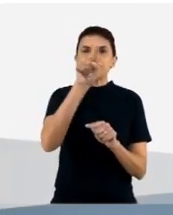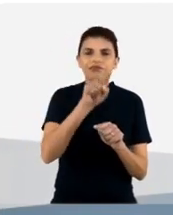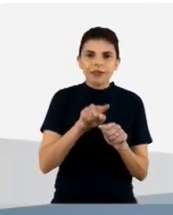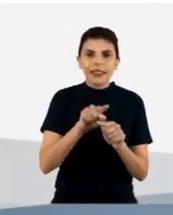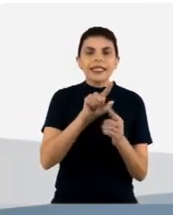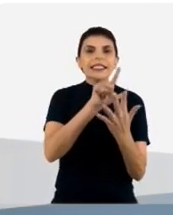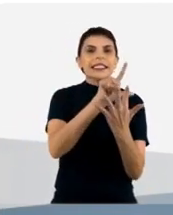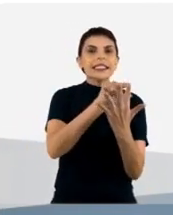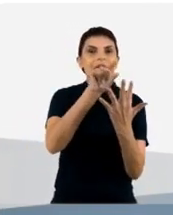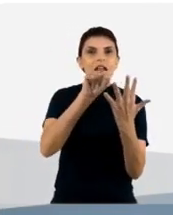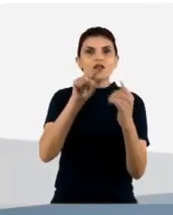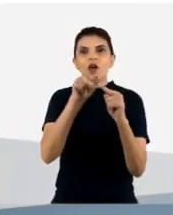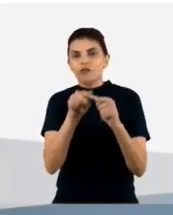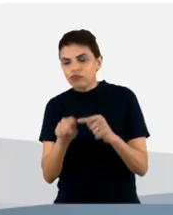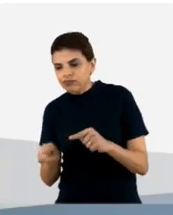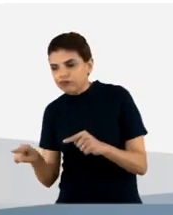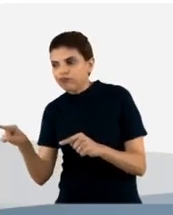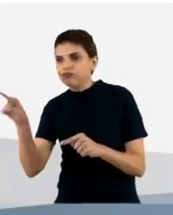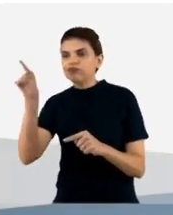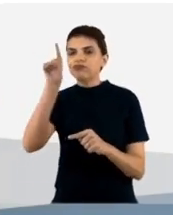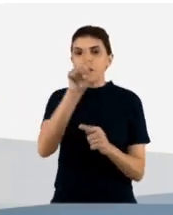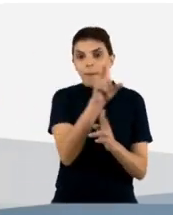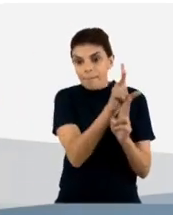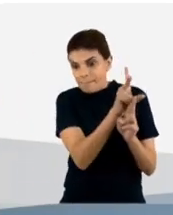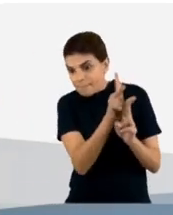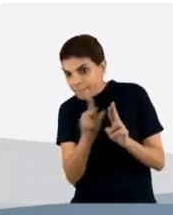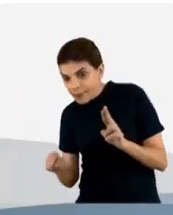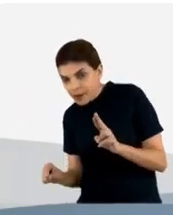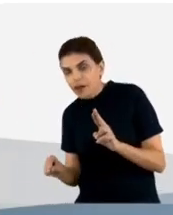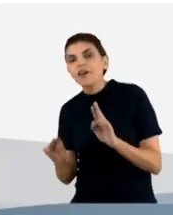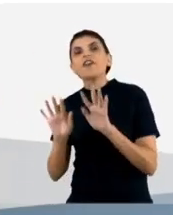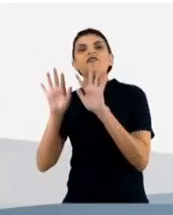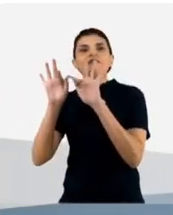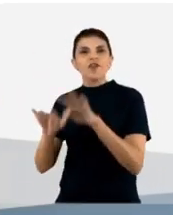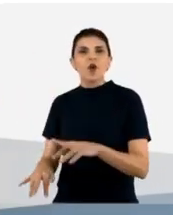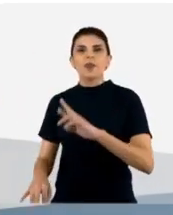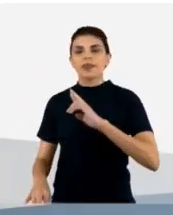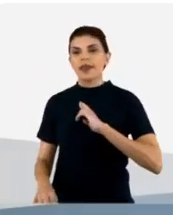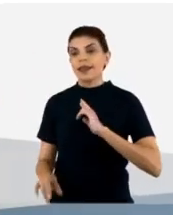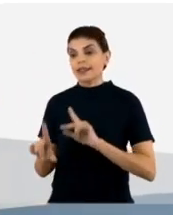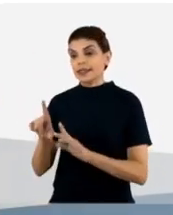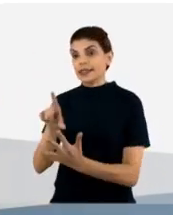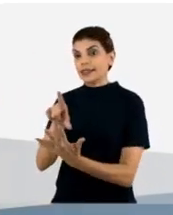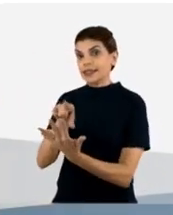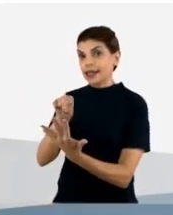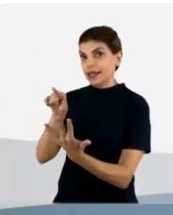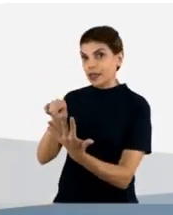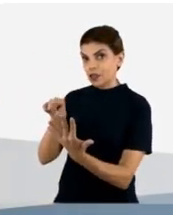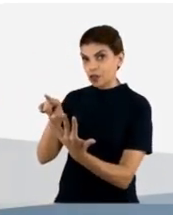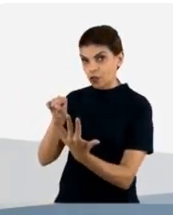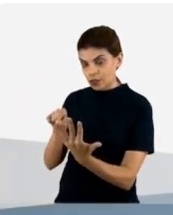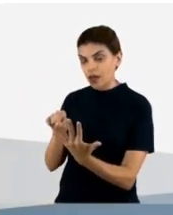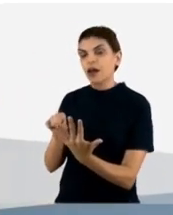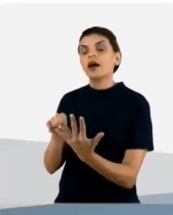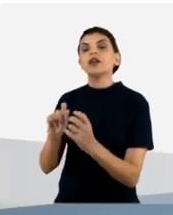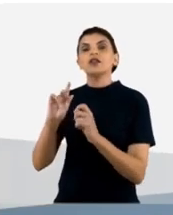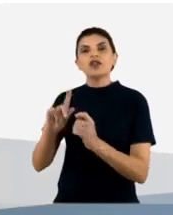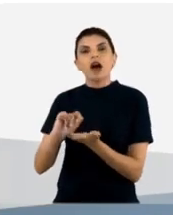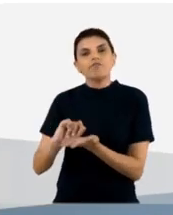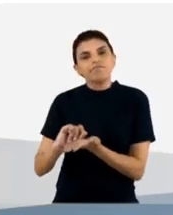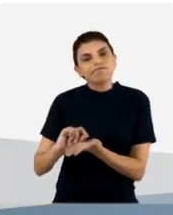contra esse nosso alvo e no final então nós vamos ter selecionados e